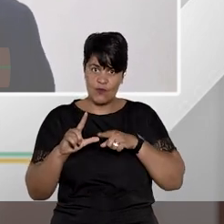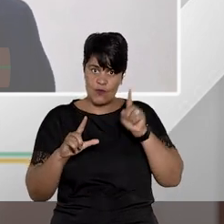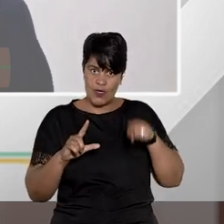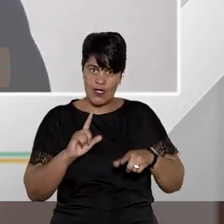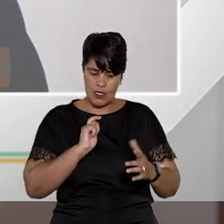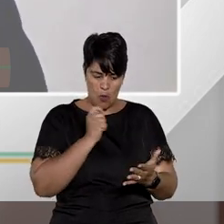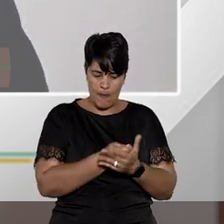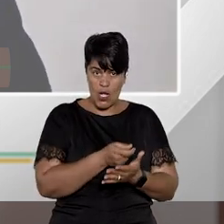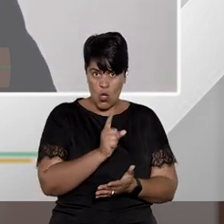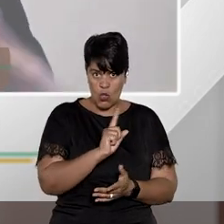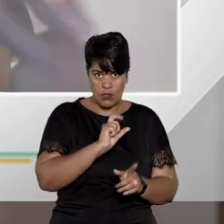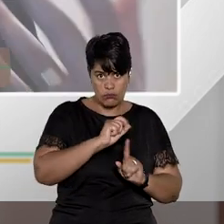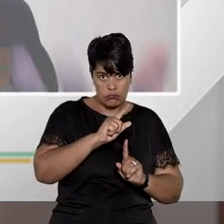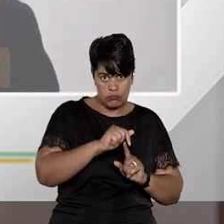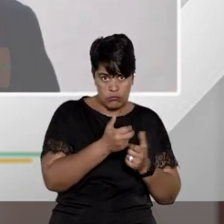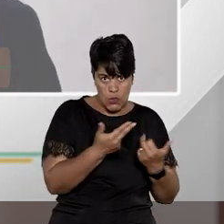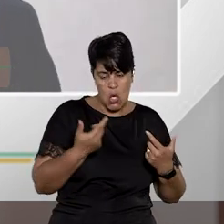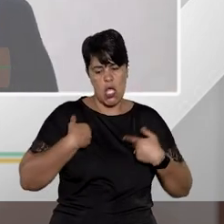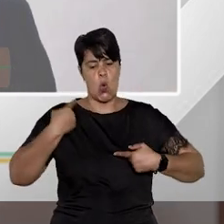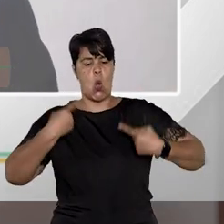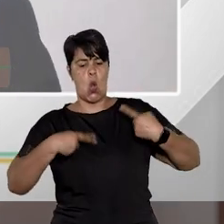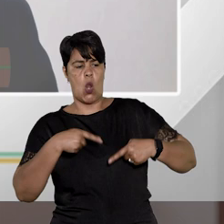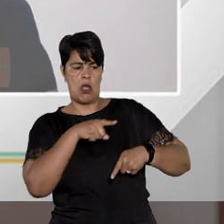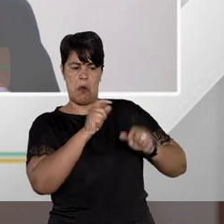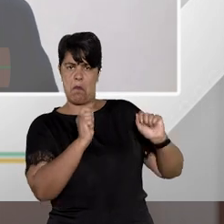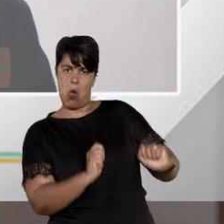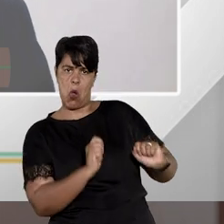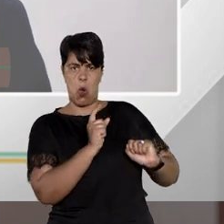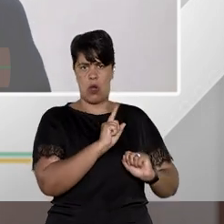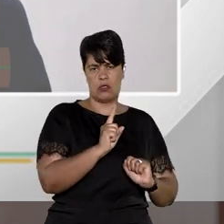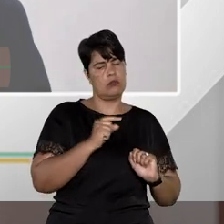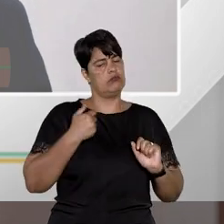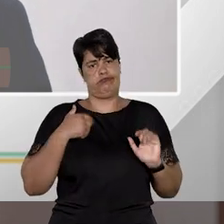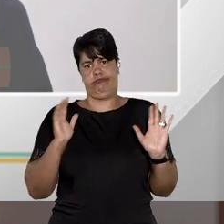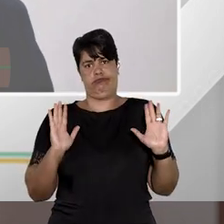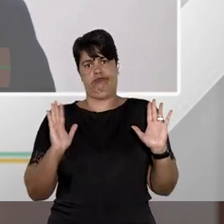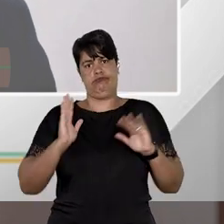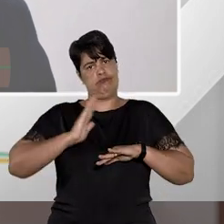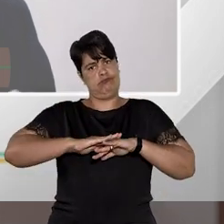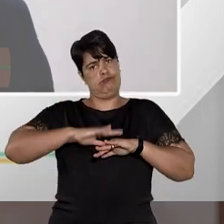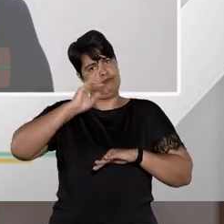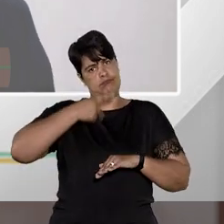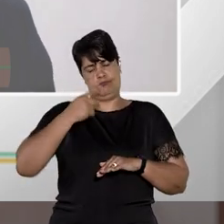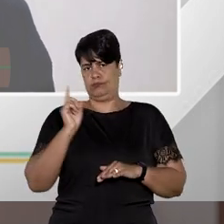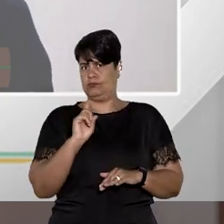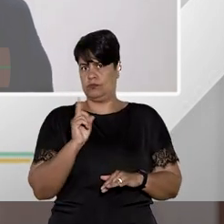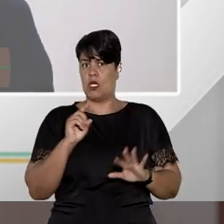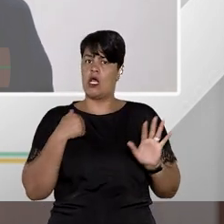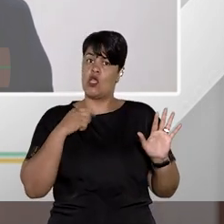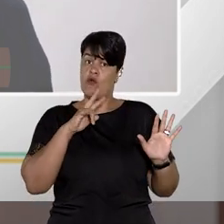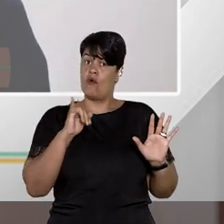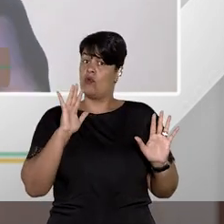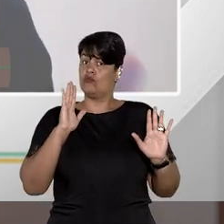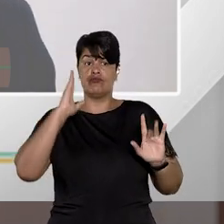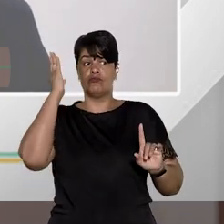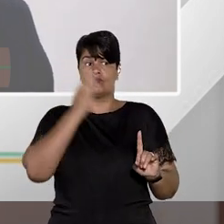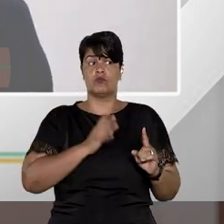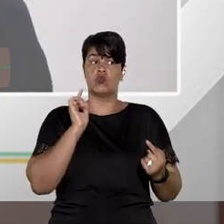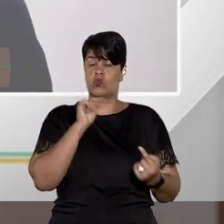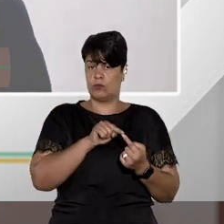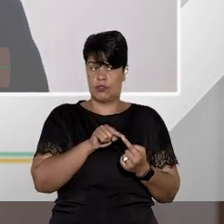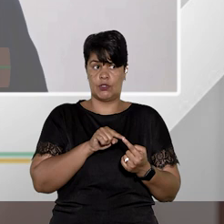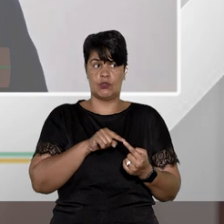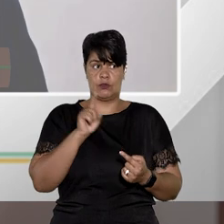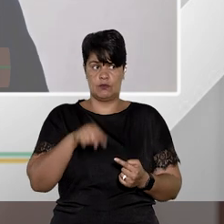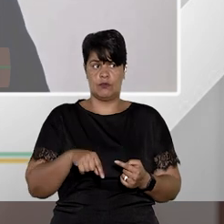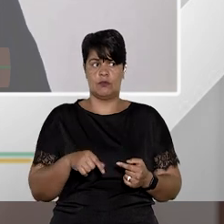alimentícia discutir se ele tem se ele não tem condição eu não posso alargar essa prova eu tenho que tentar objetivar muitas vezes